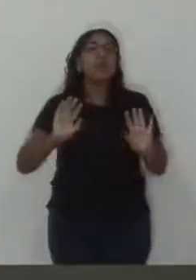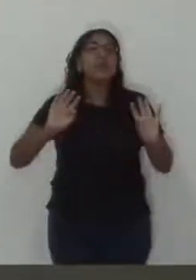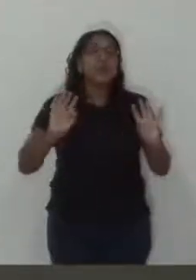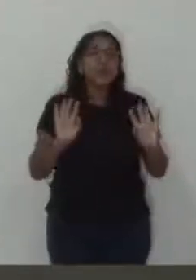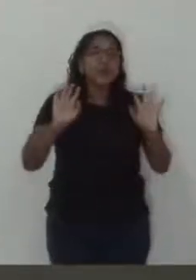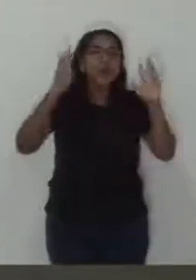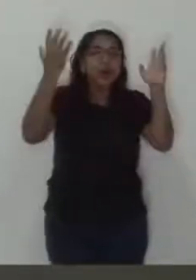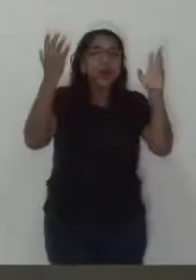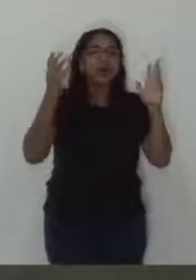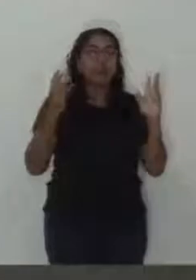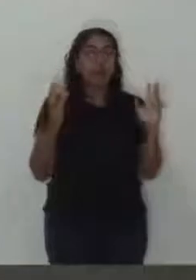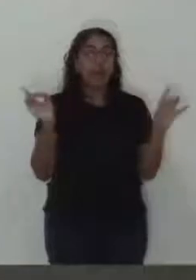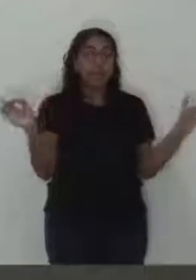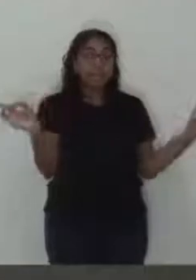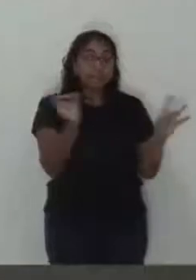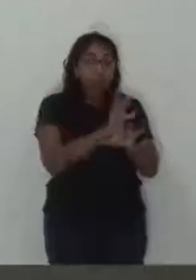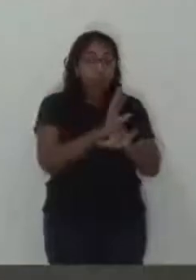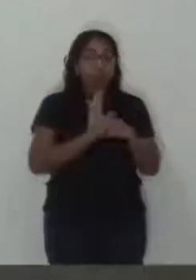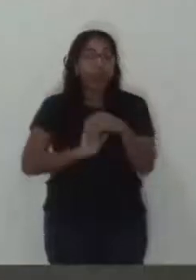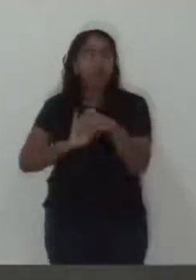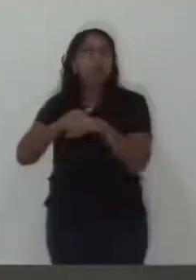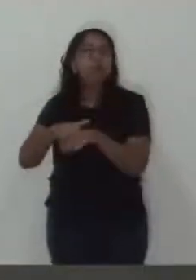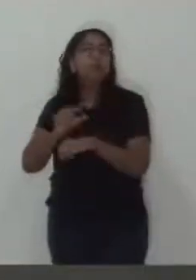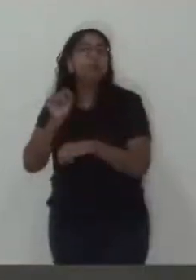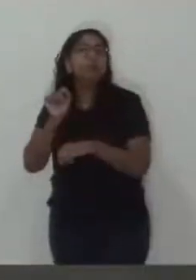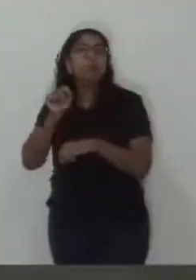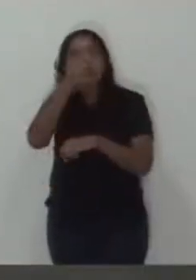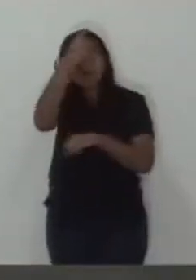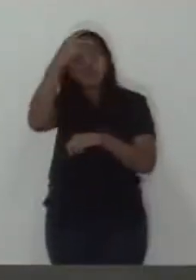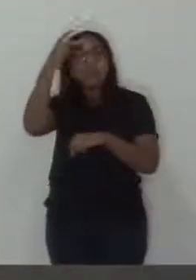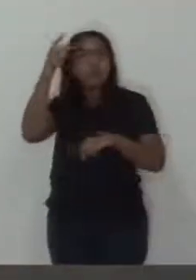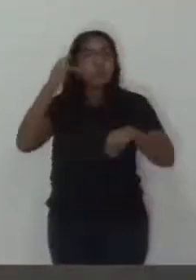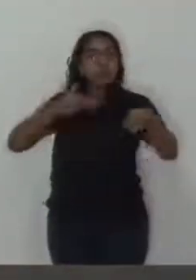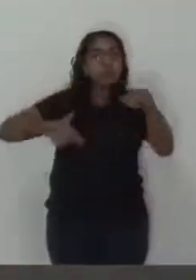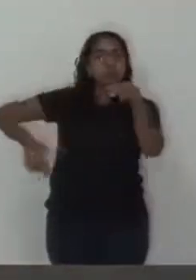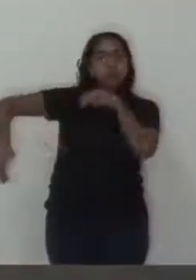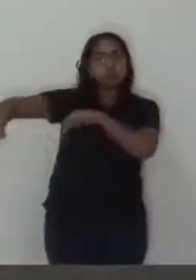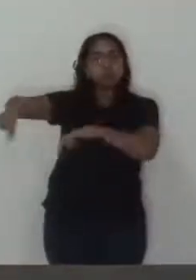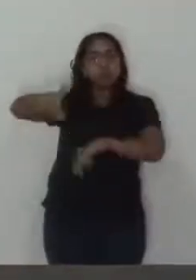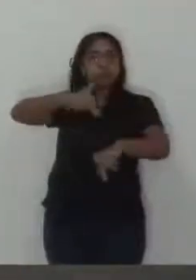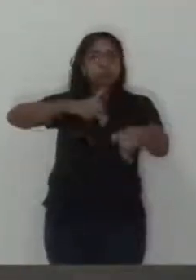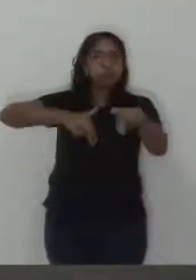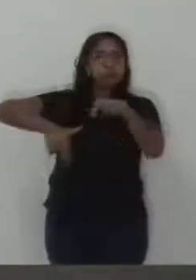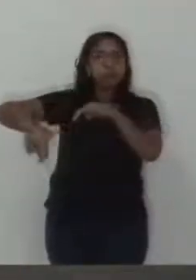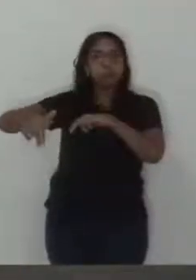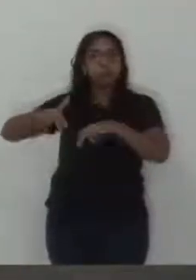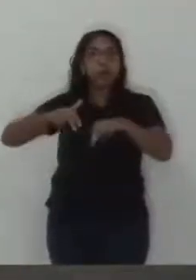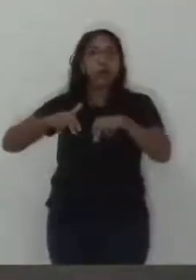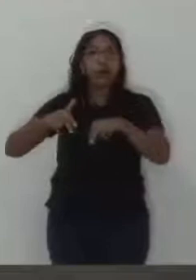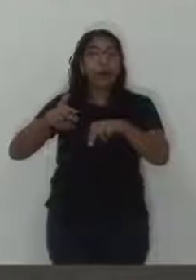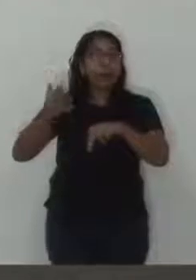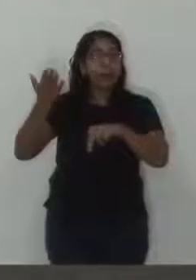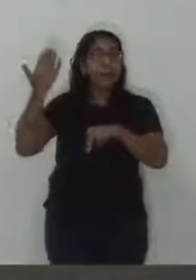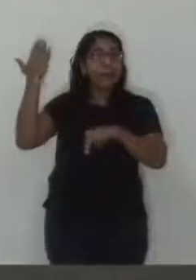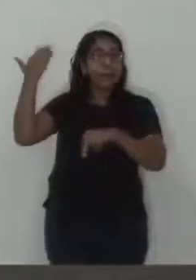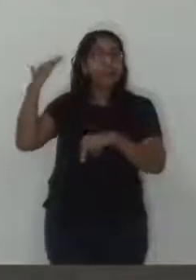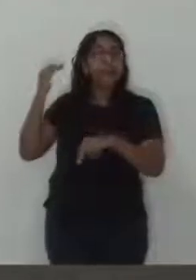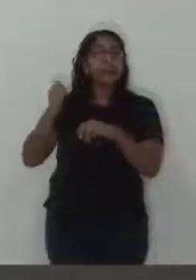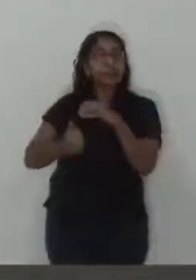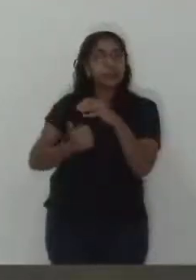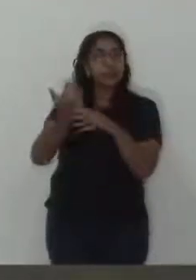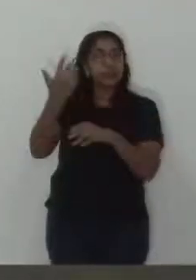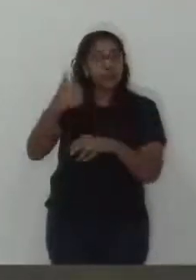sobretudo no período da noite. Isso vem ocorrendo já há alguns anos, já estive outros anos aqui falando sobre isso, outros